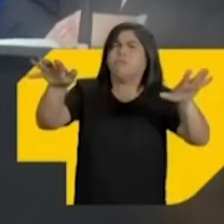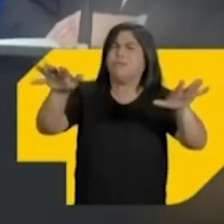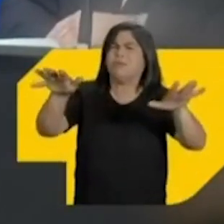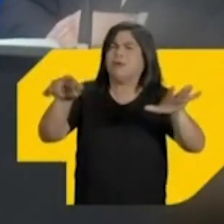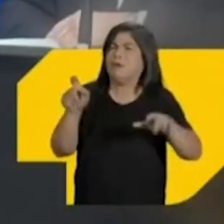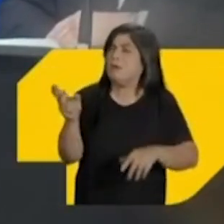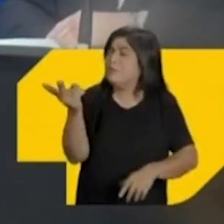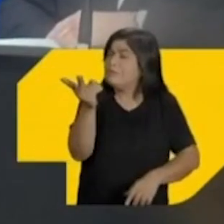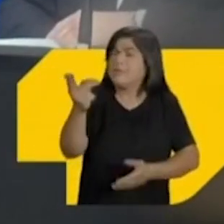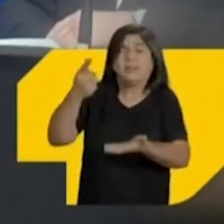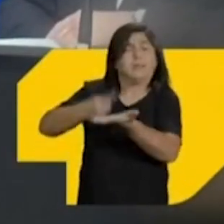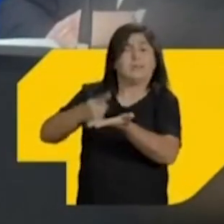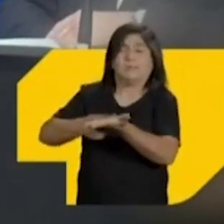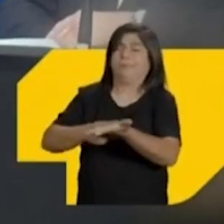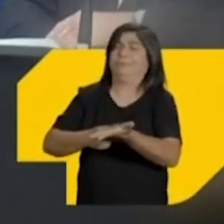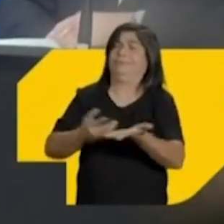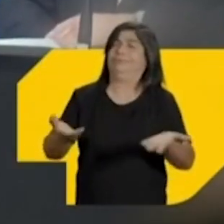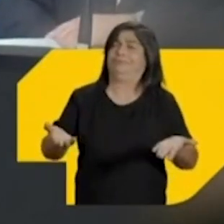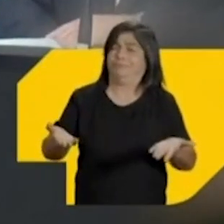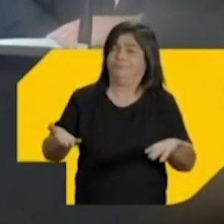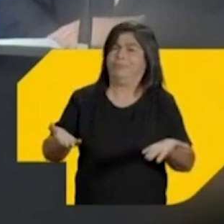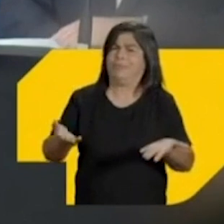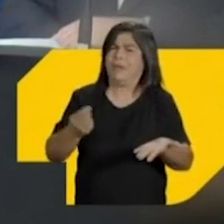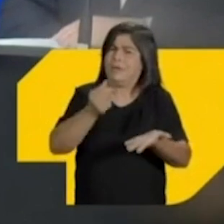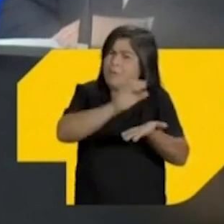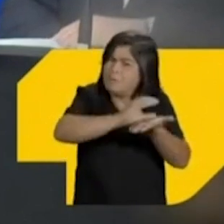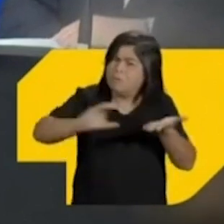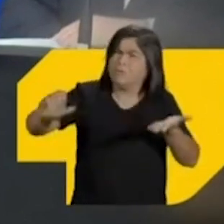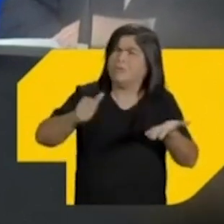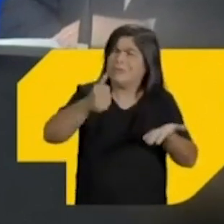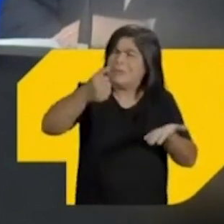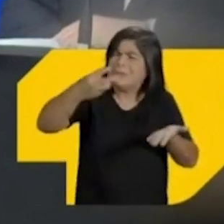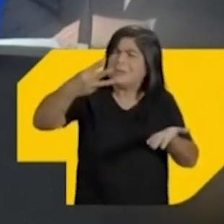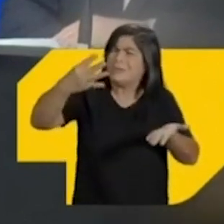porque vazou um áudio mostrando o esquema que vocês montaram.